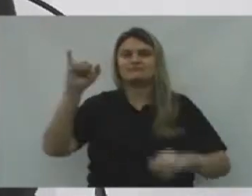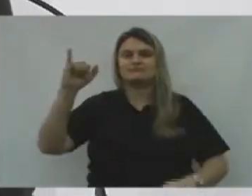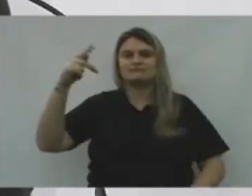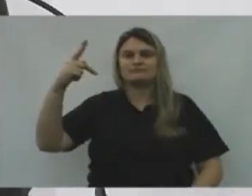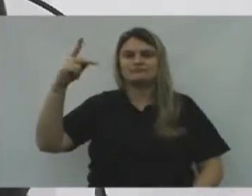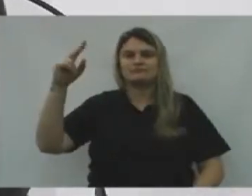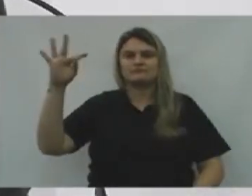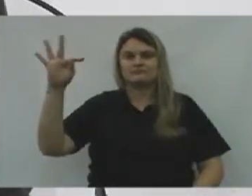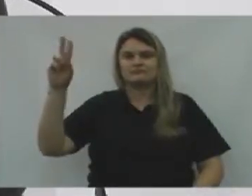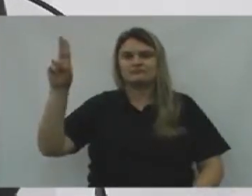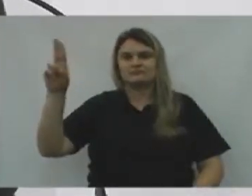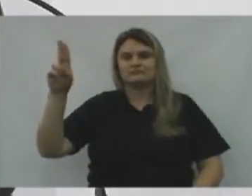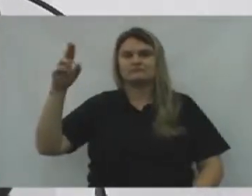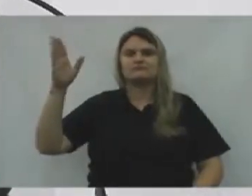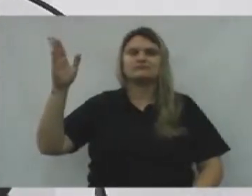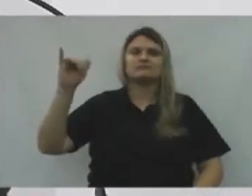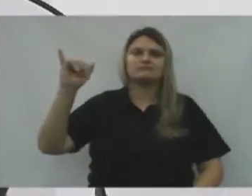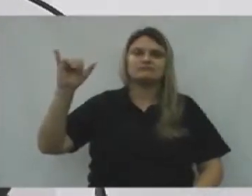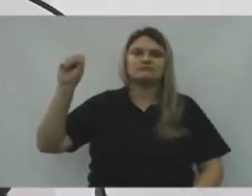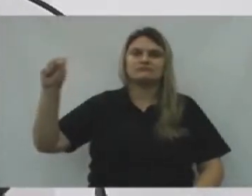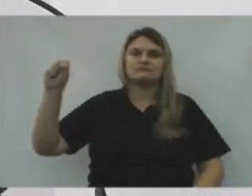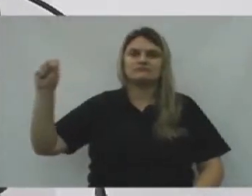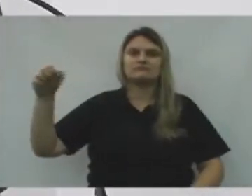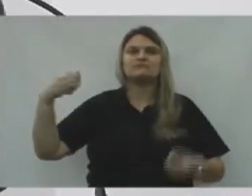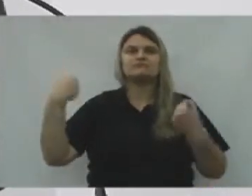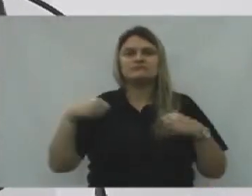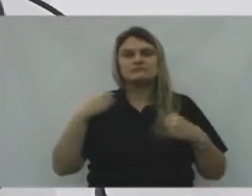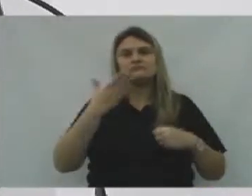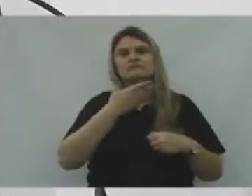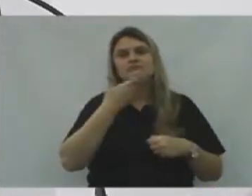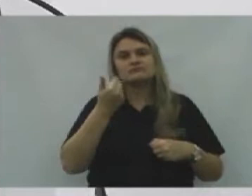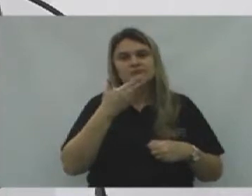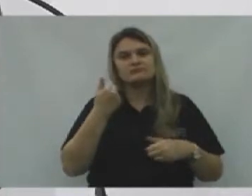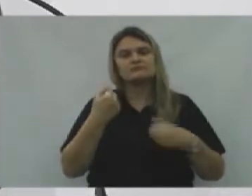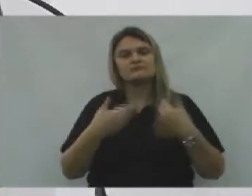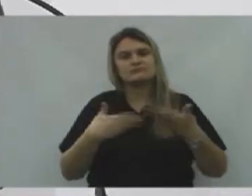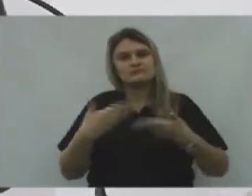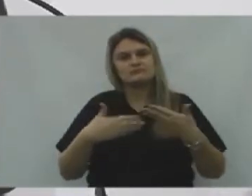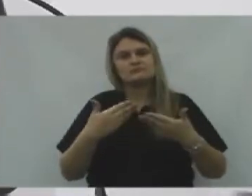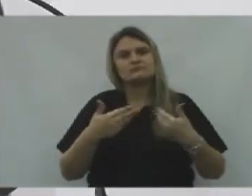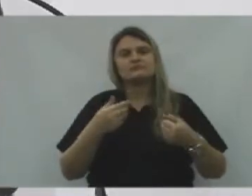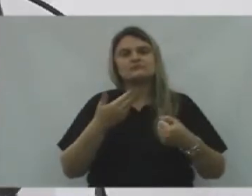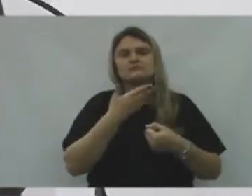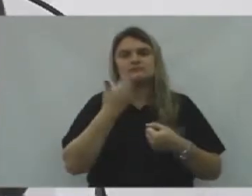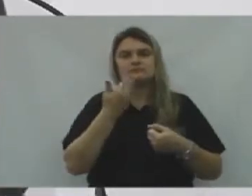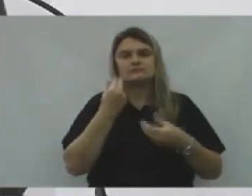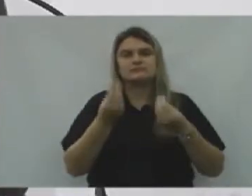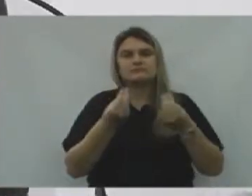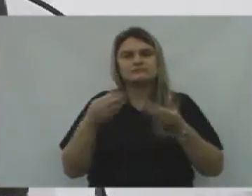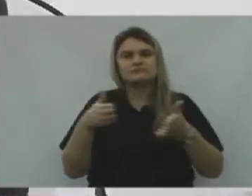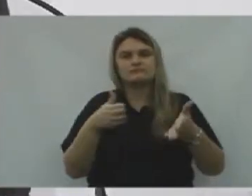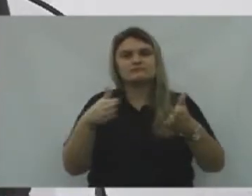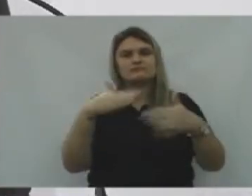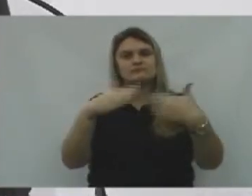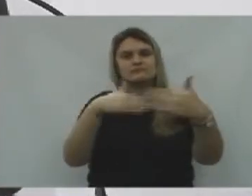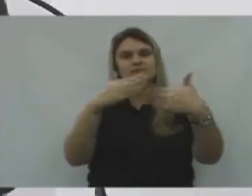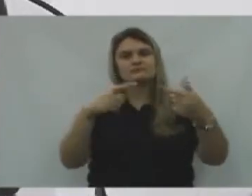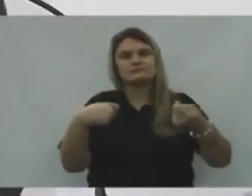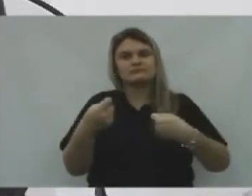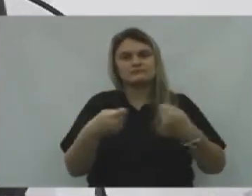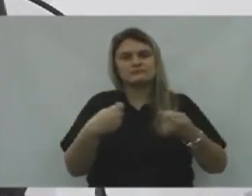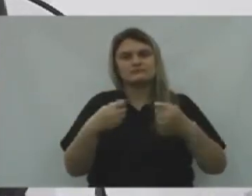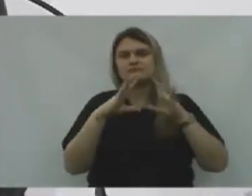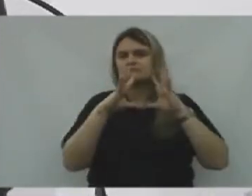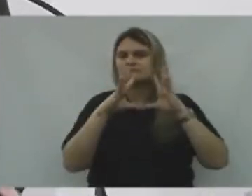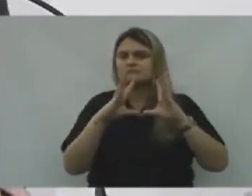Pessoa jurídica, Pessoa física, Melhorem, Que a gente deixe mais plano Esse caminho de desenvolvimento econômico